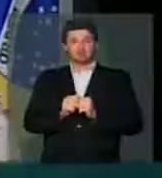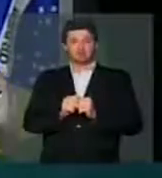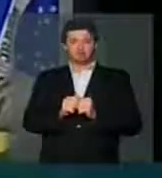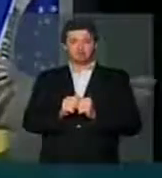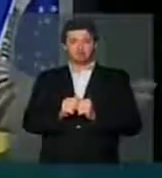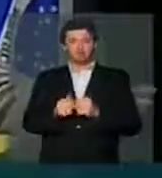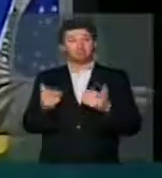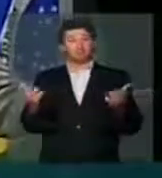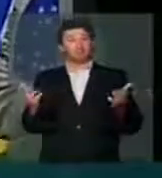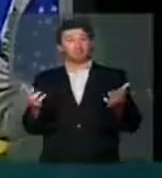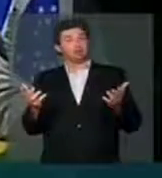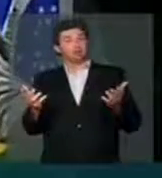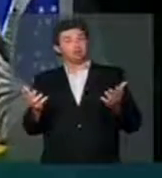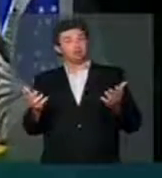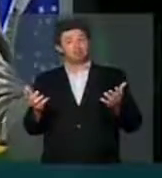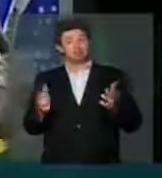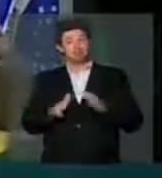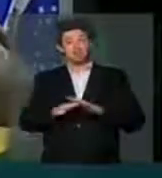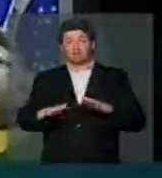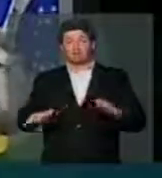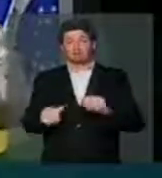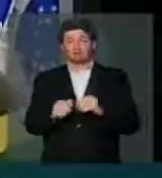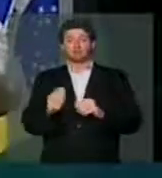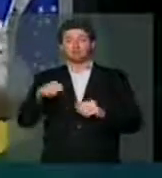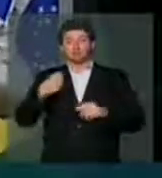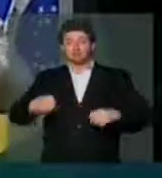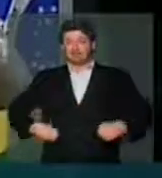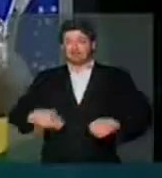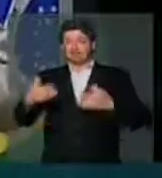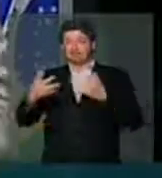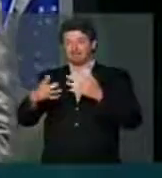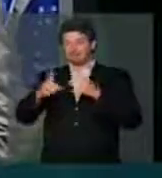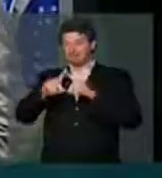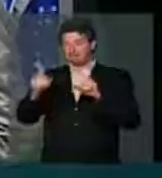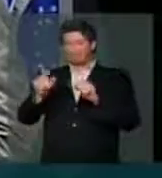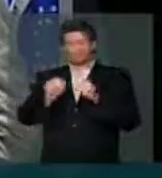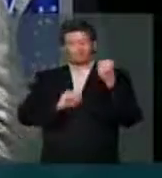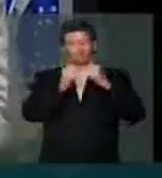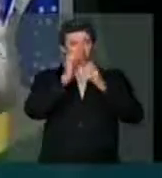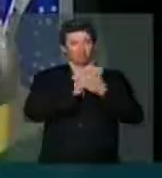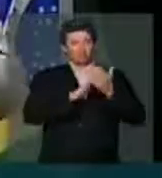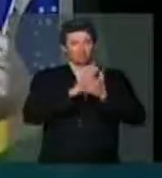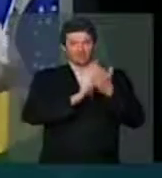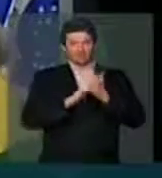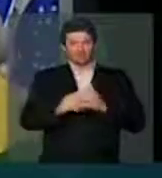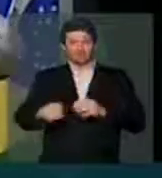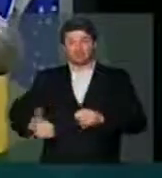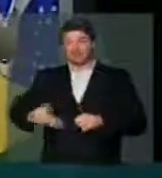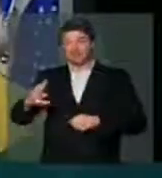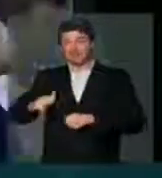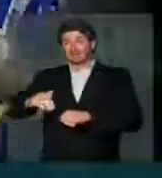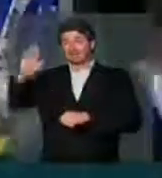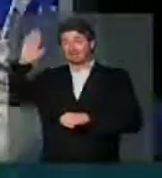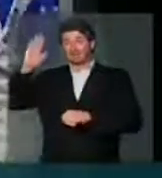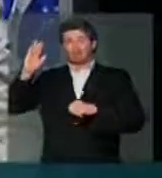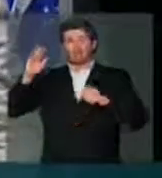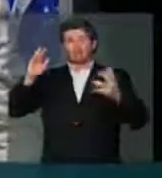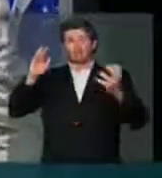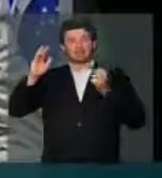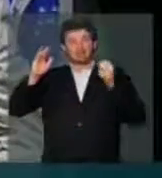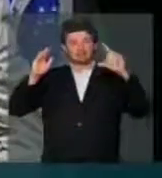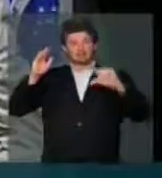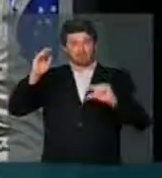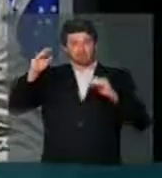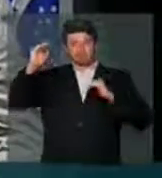mas a herança é assim quem gasta sem produzir quem gasta perdulariamente